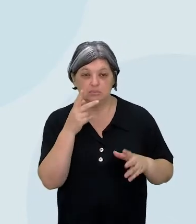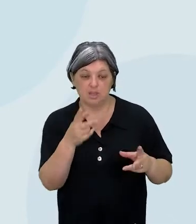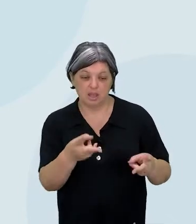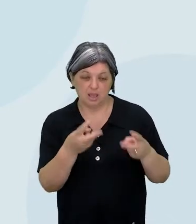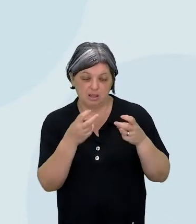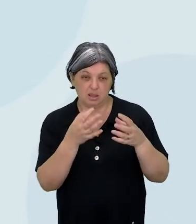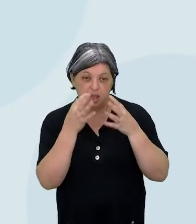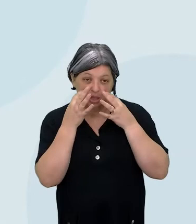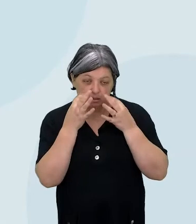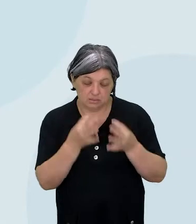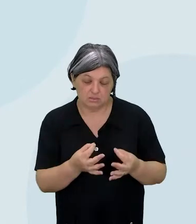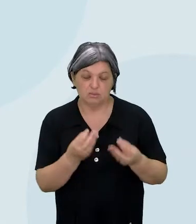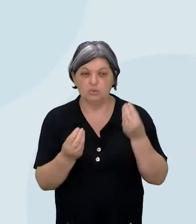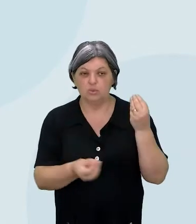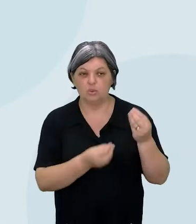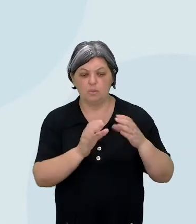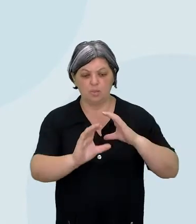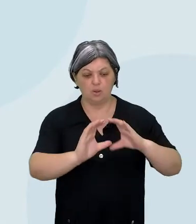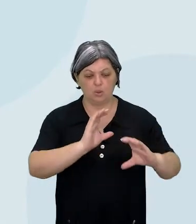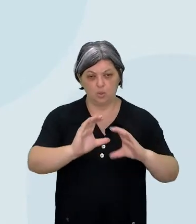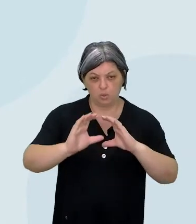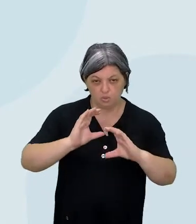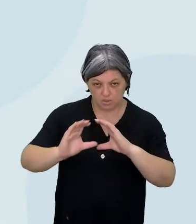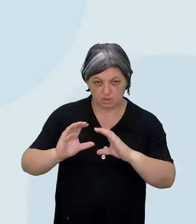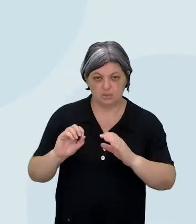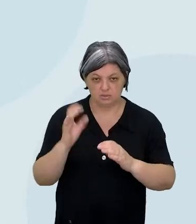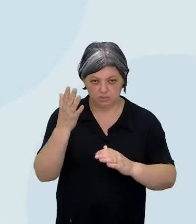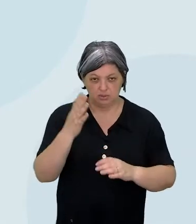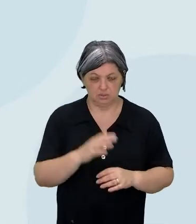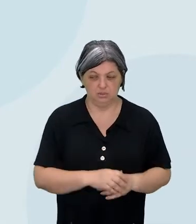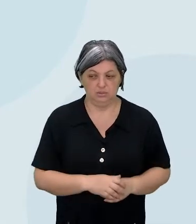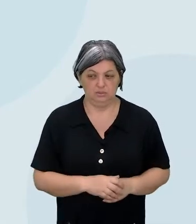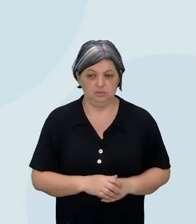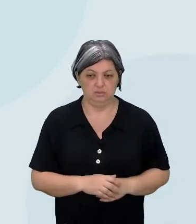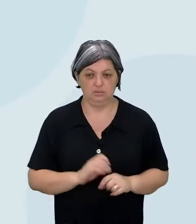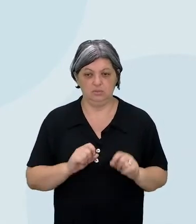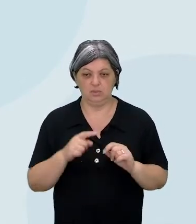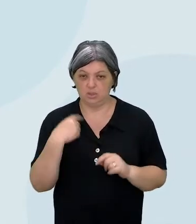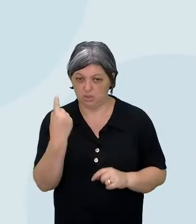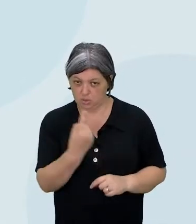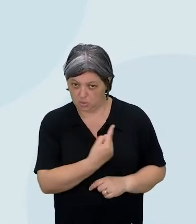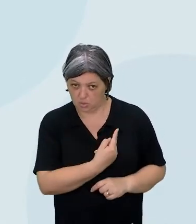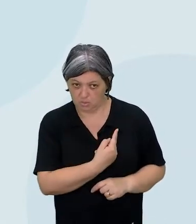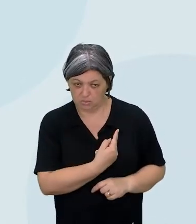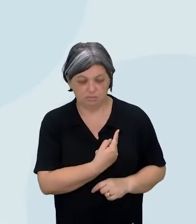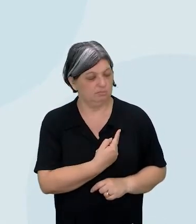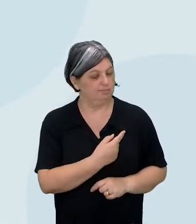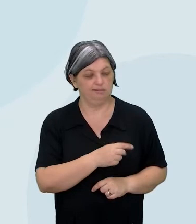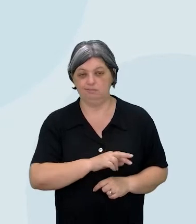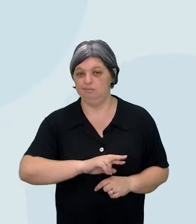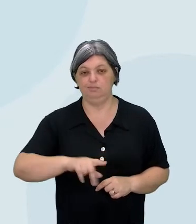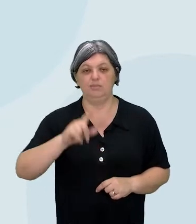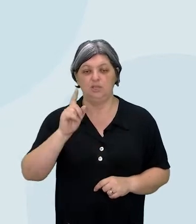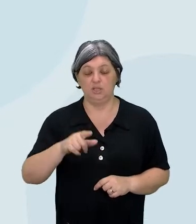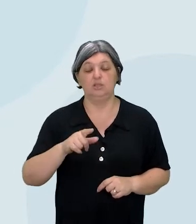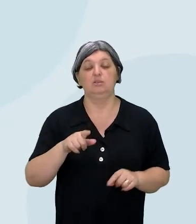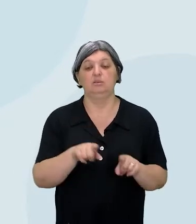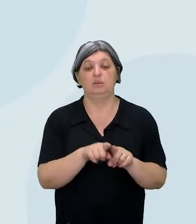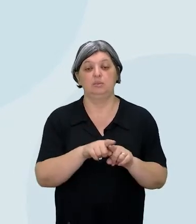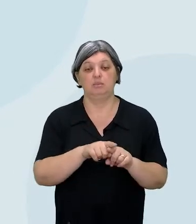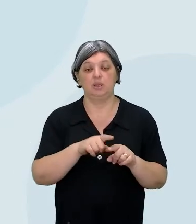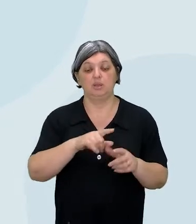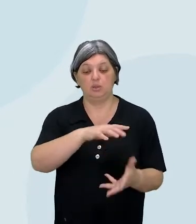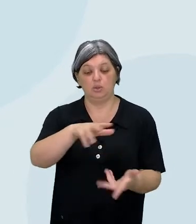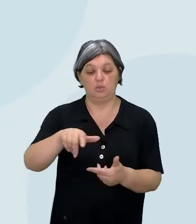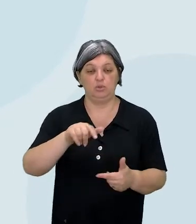em como essa comunicação está acontecendo. Mas não só entre nós, mas dentro do mundo digital. Ainda